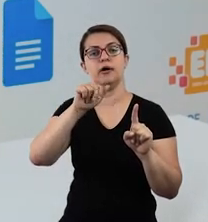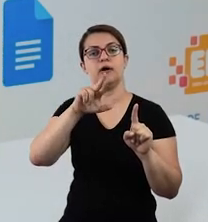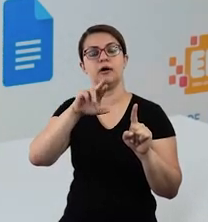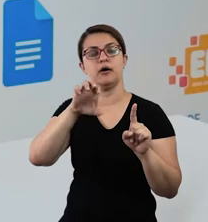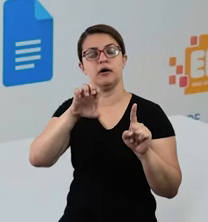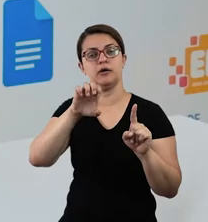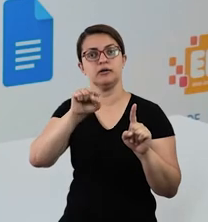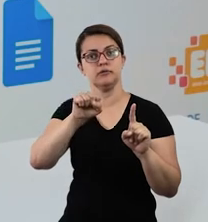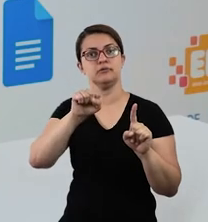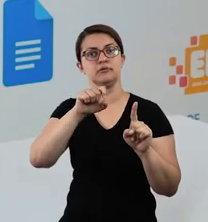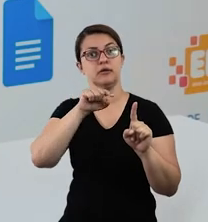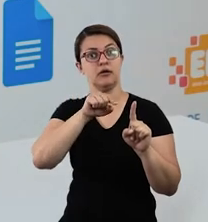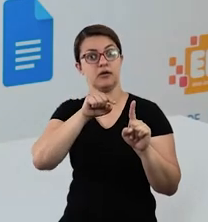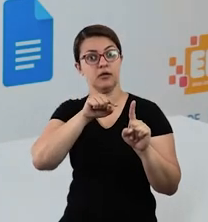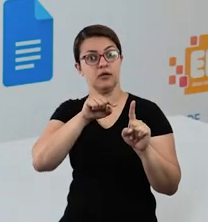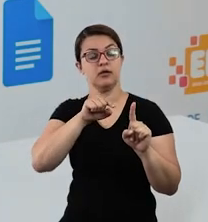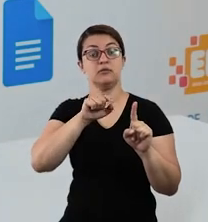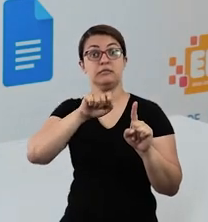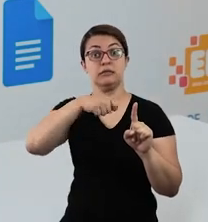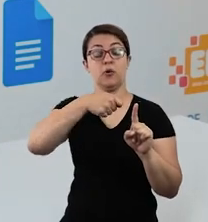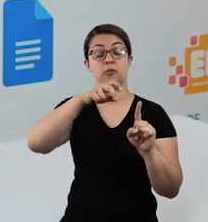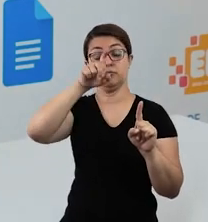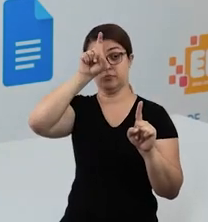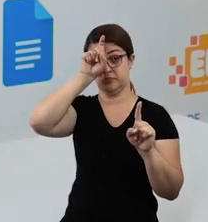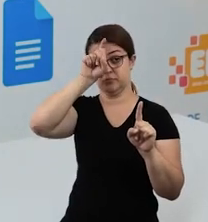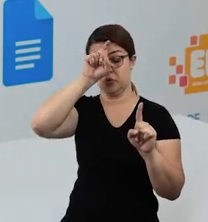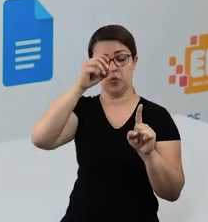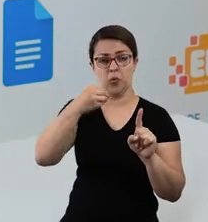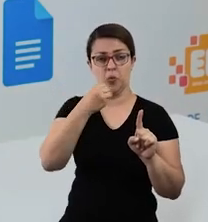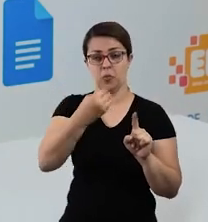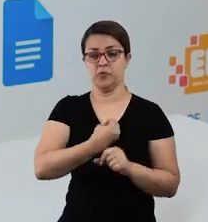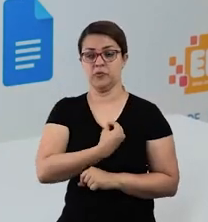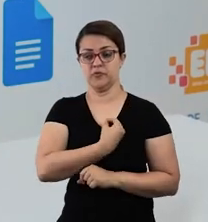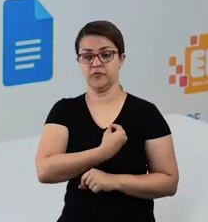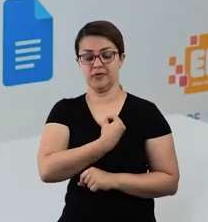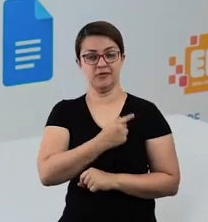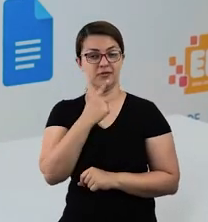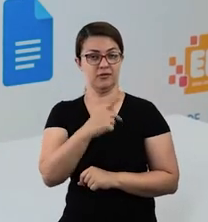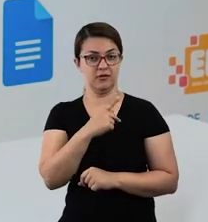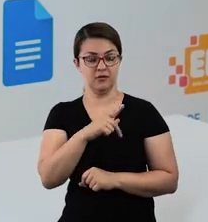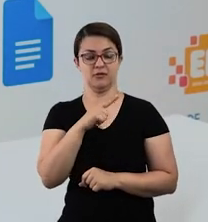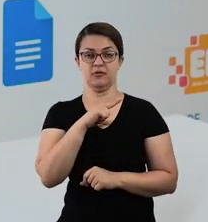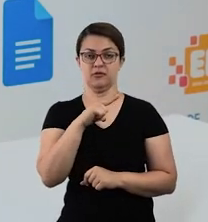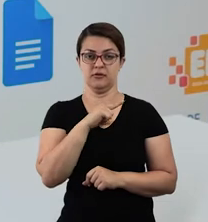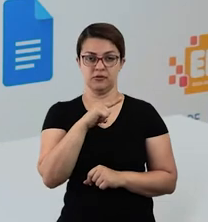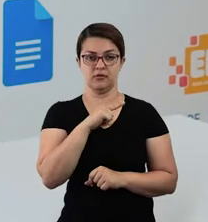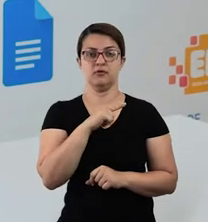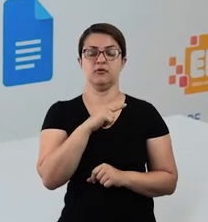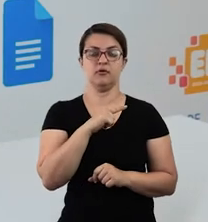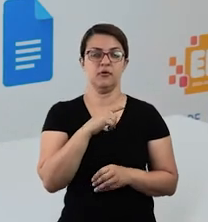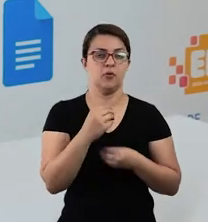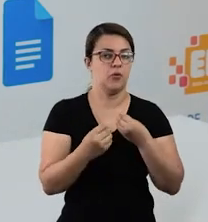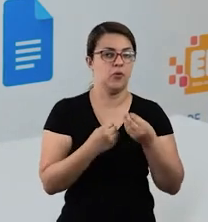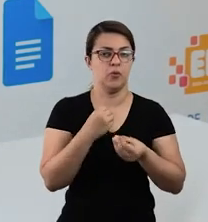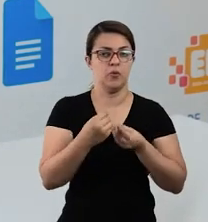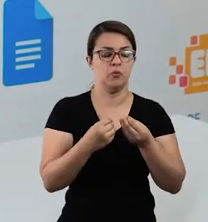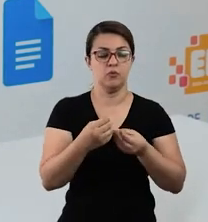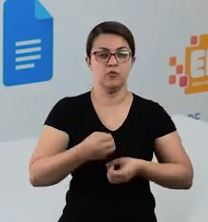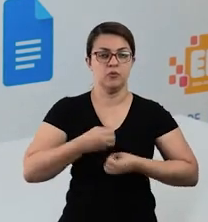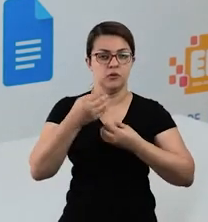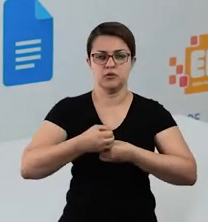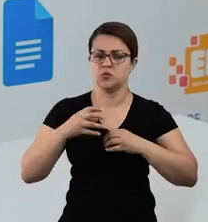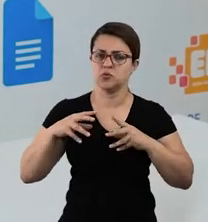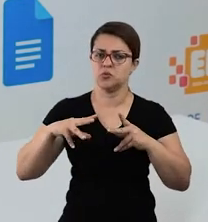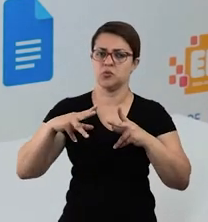foi Zumbi dos Palmares, como foi a sua vida, de uma forma bem rasa. E lá no material de vocês, vocês terão todas as